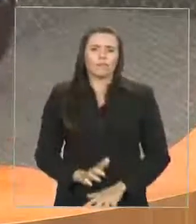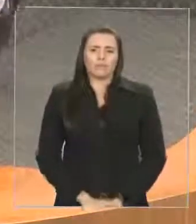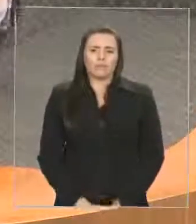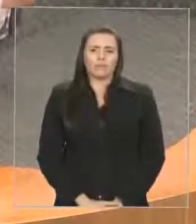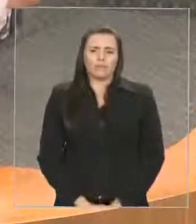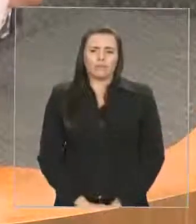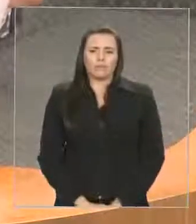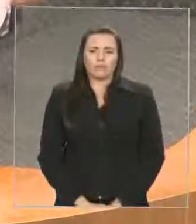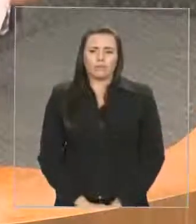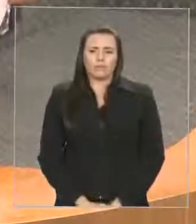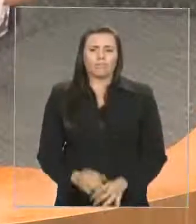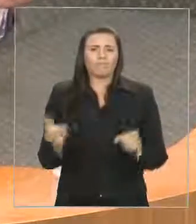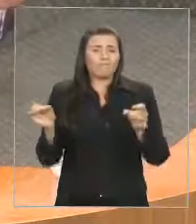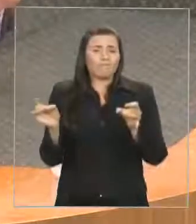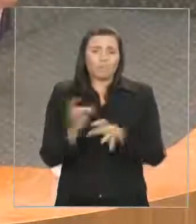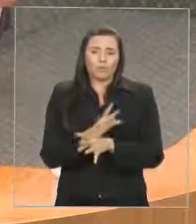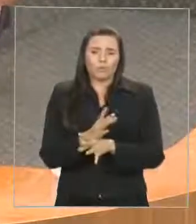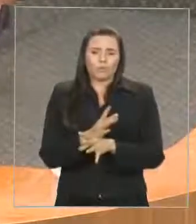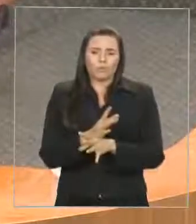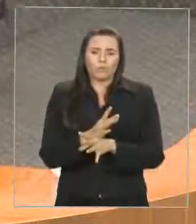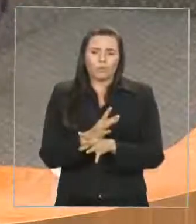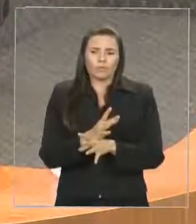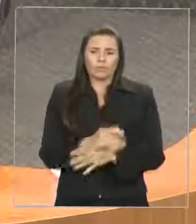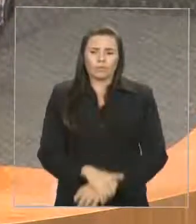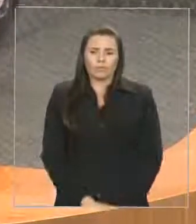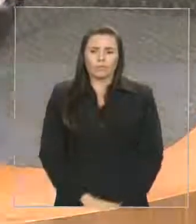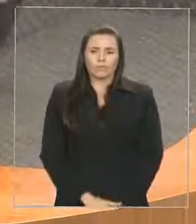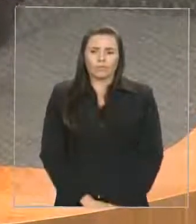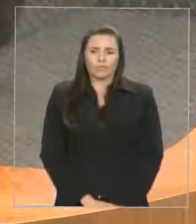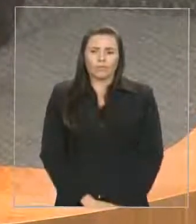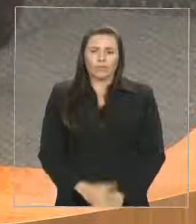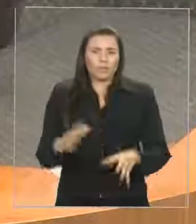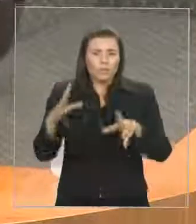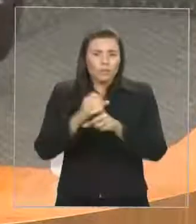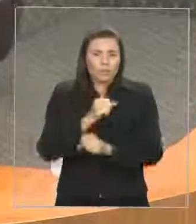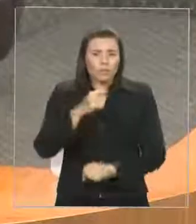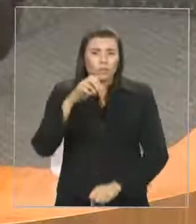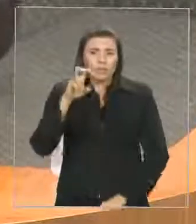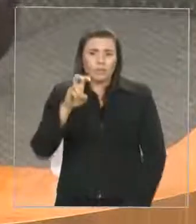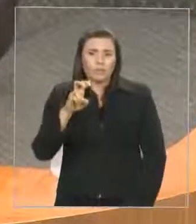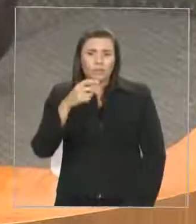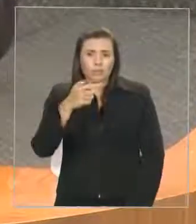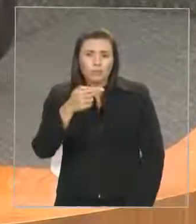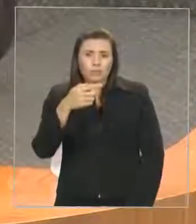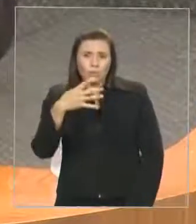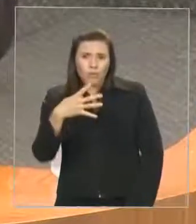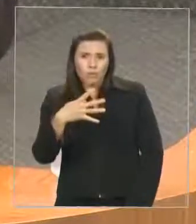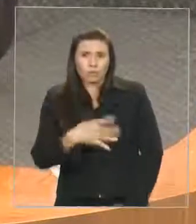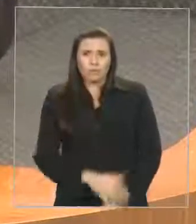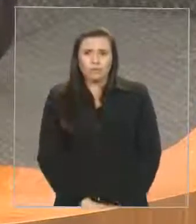Traseiras, vou concluir, deputado de Lázio, só pediu. Em traseiras de ônibus,